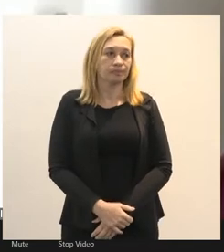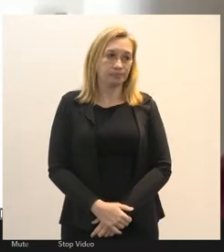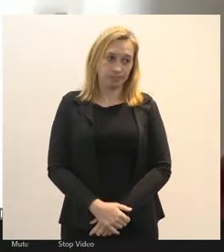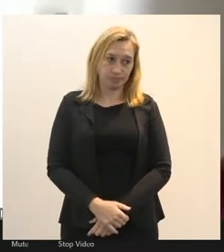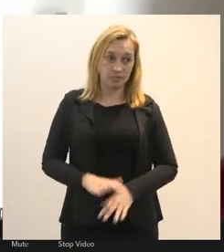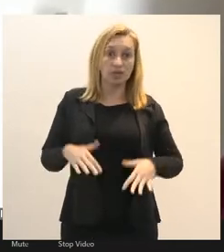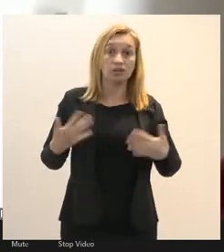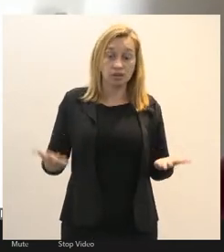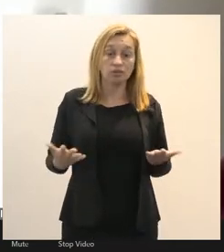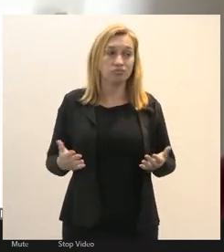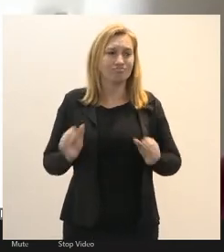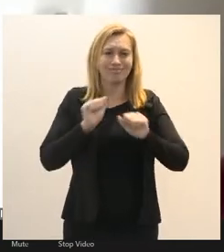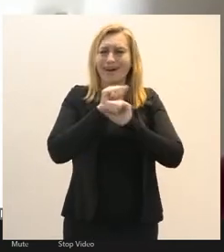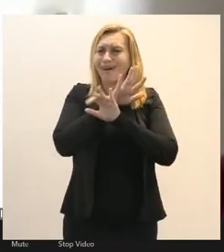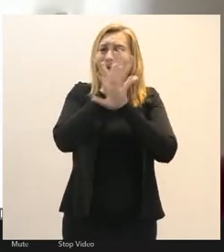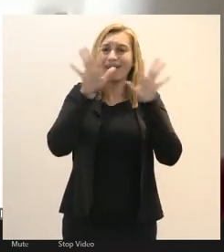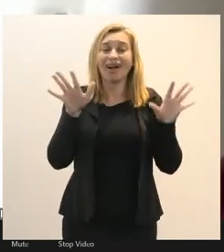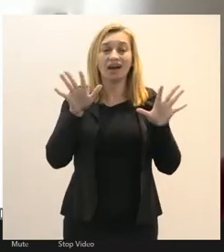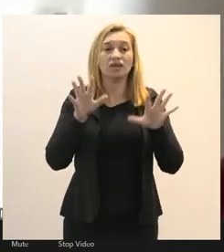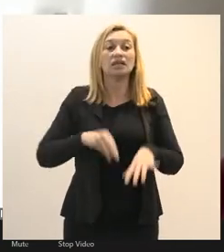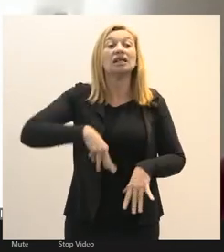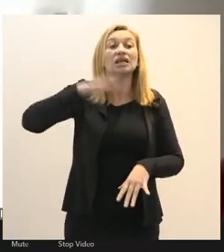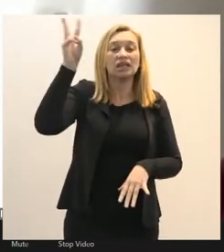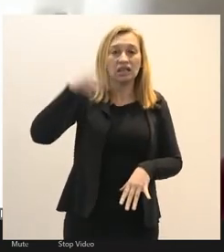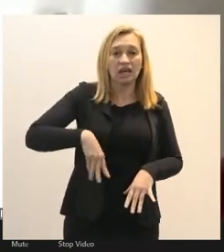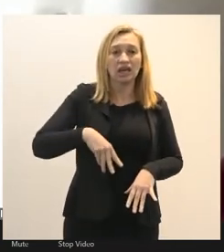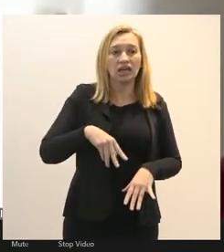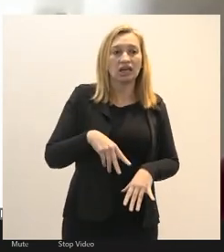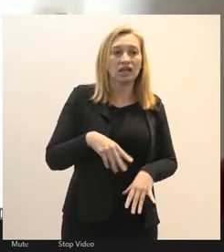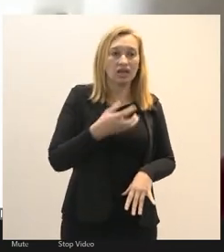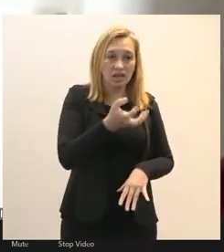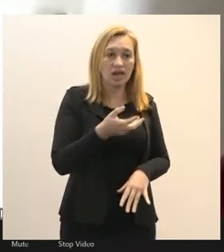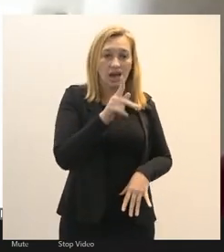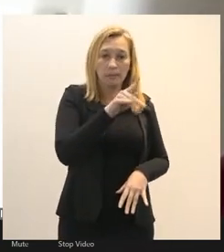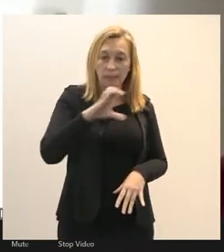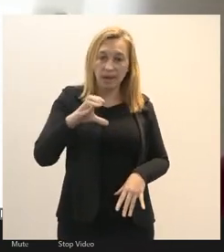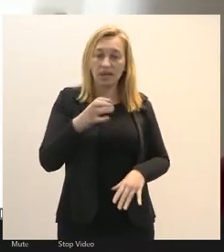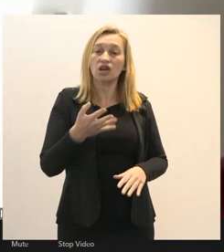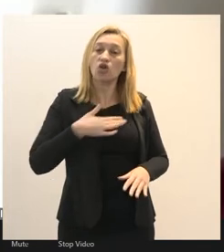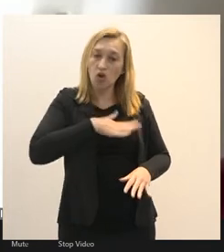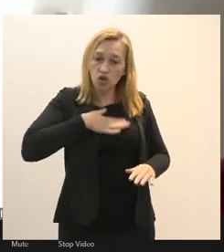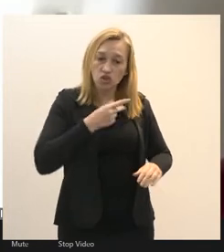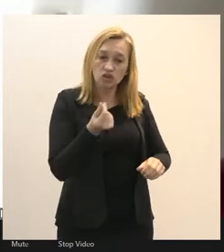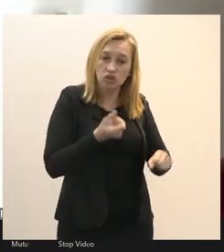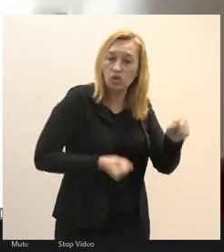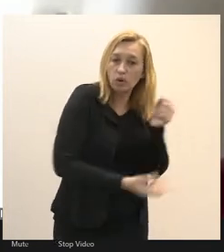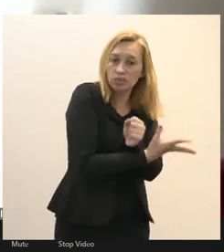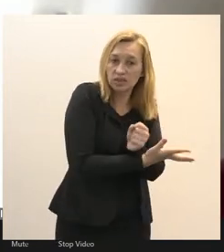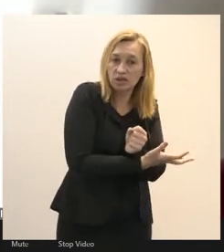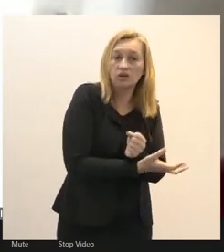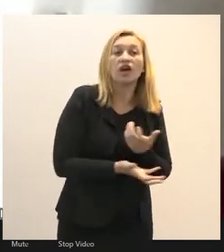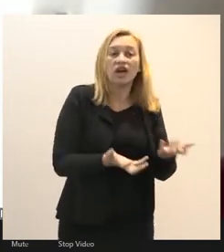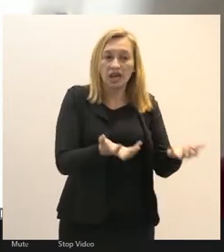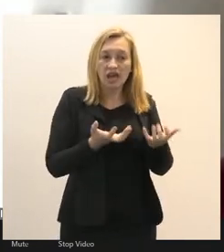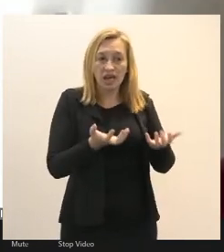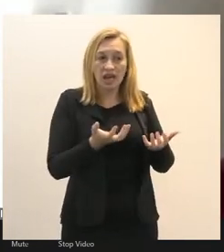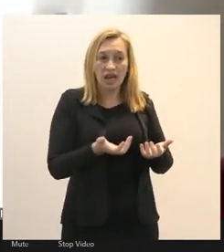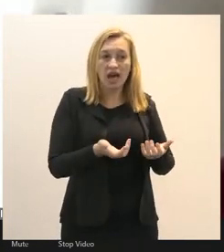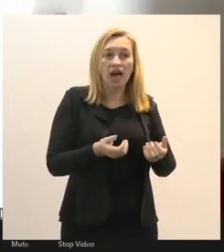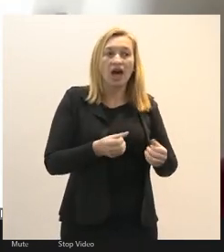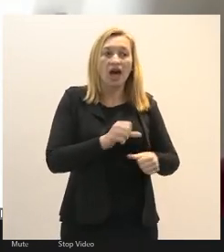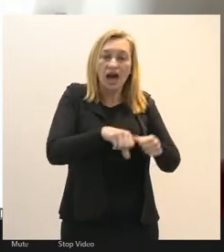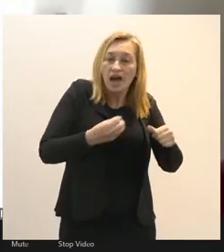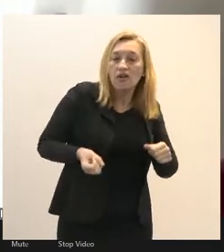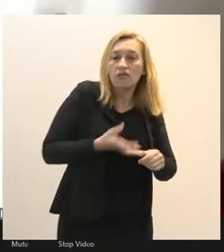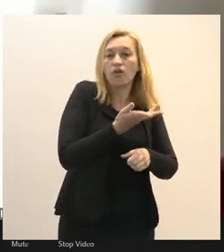então o que está muito claro é que quem defende a PEC 32 defende a corrupção quem quer a reforma administrativa nessas bases quer a abertura